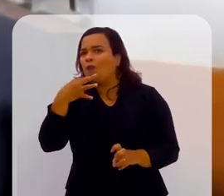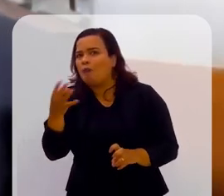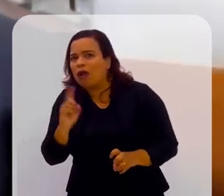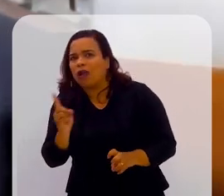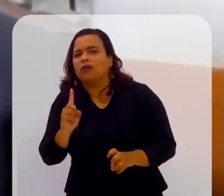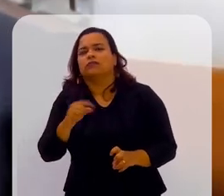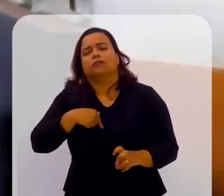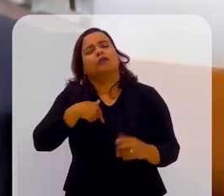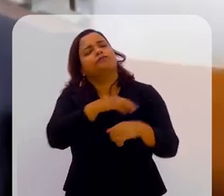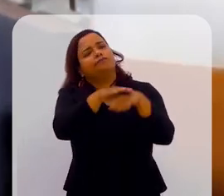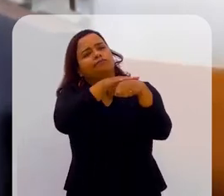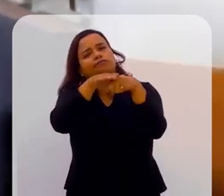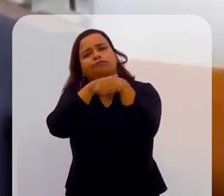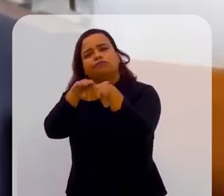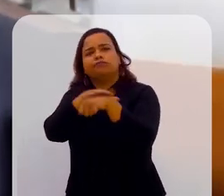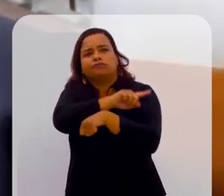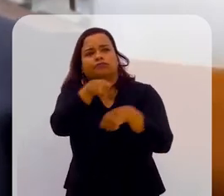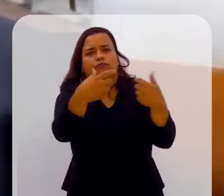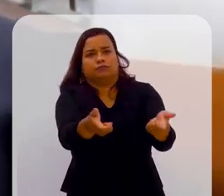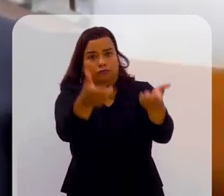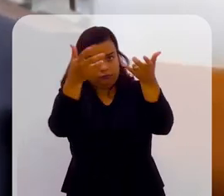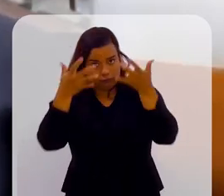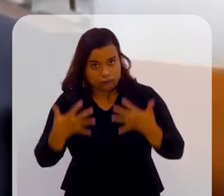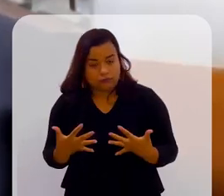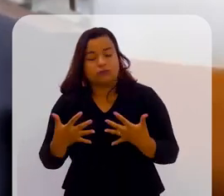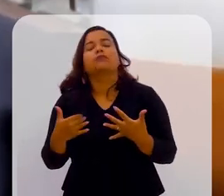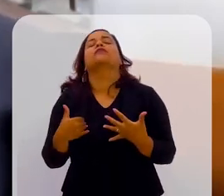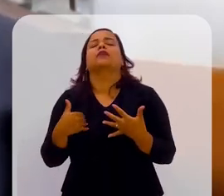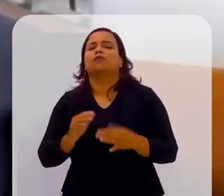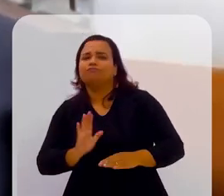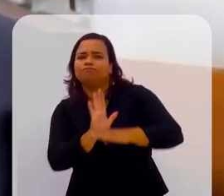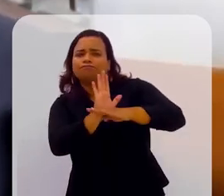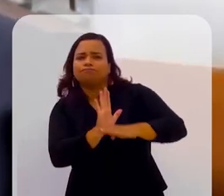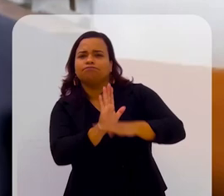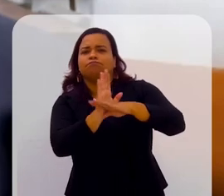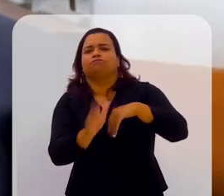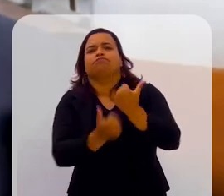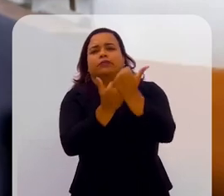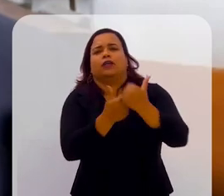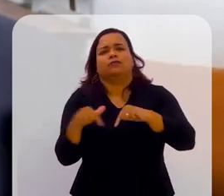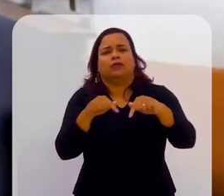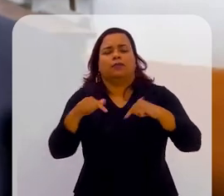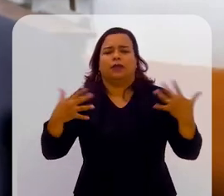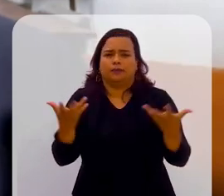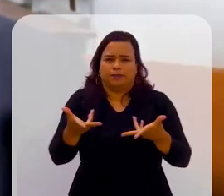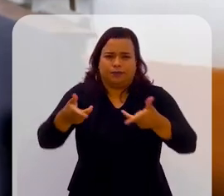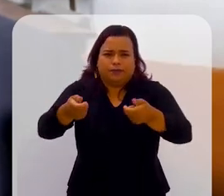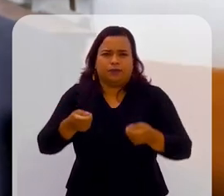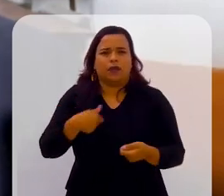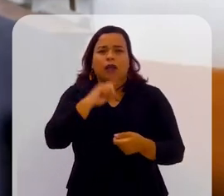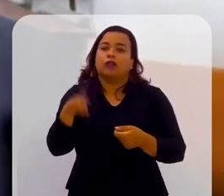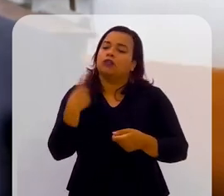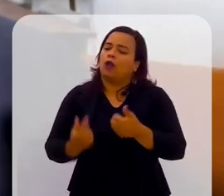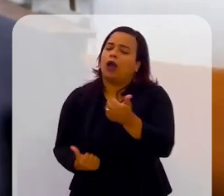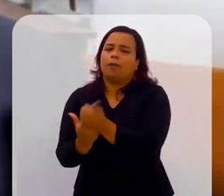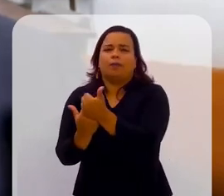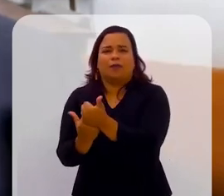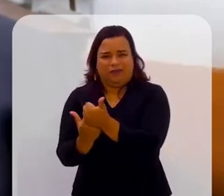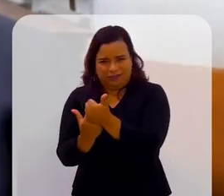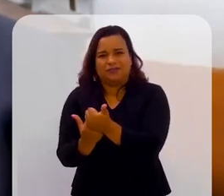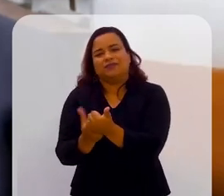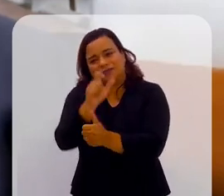não conheço, né? E eu lido com eles para que eles façam o melhor trabalho. Então, eu sempre digo que o trabalho da minha equipe é é ajudar o professor